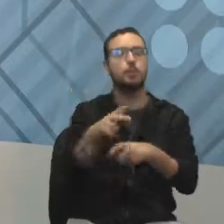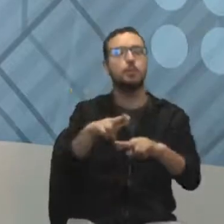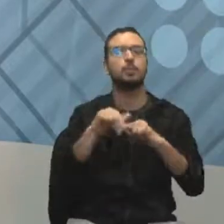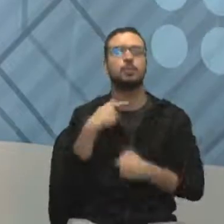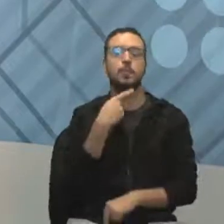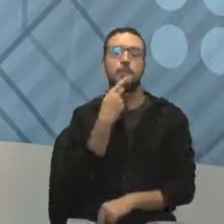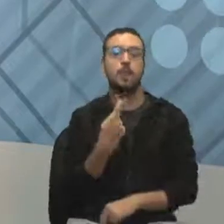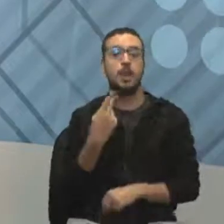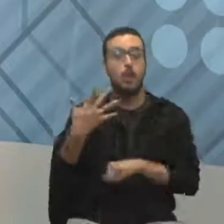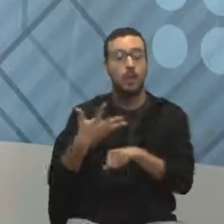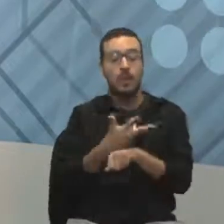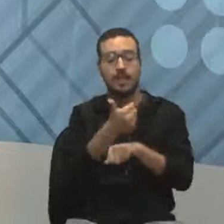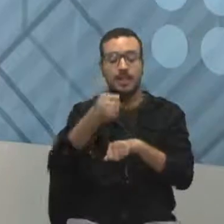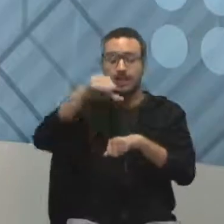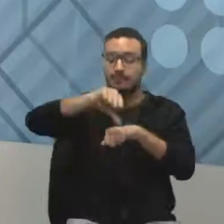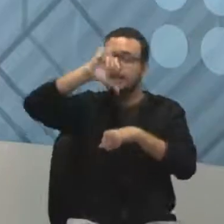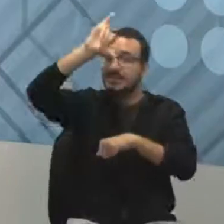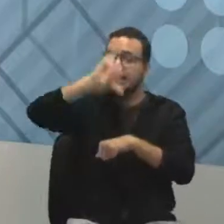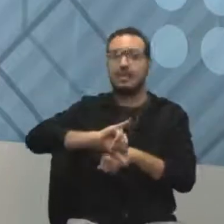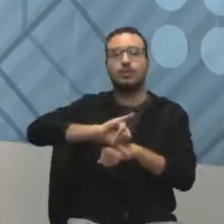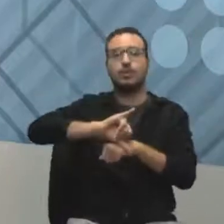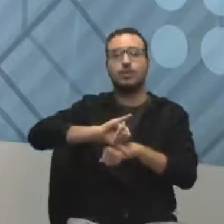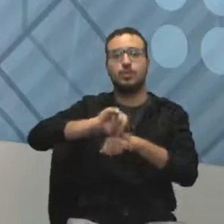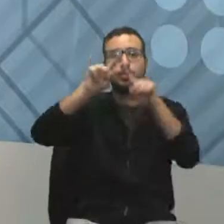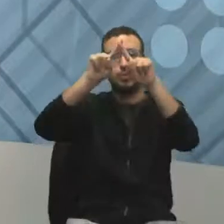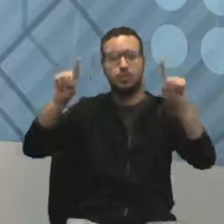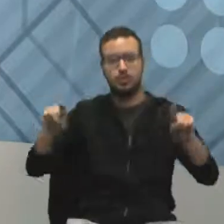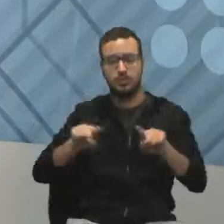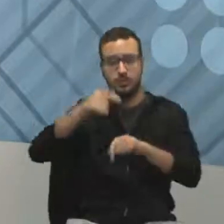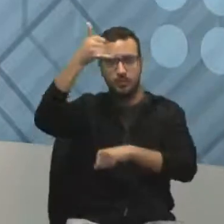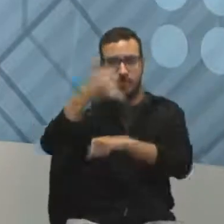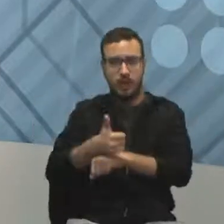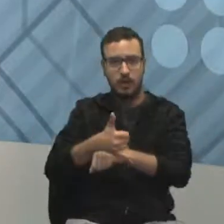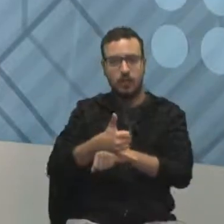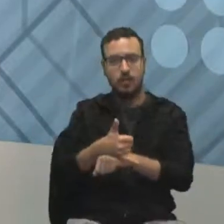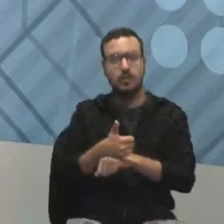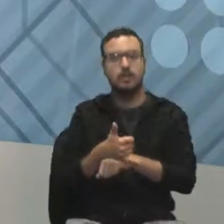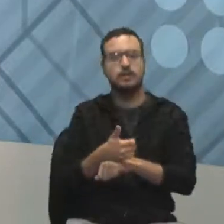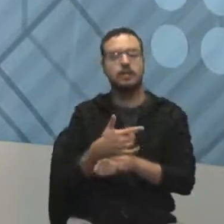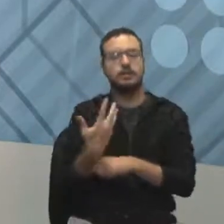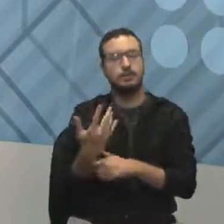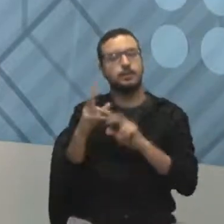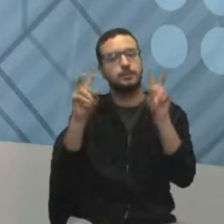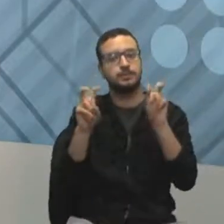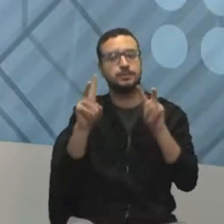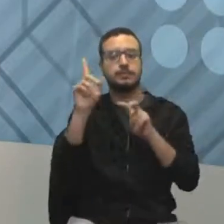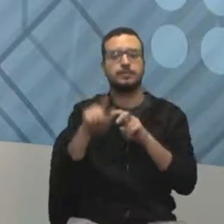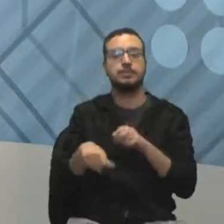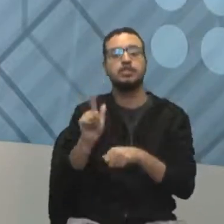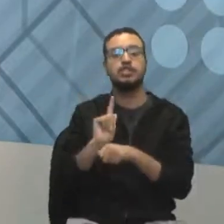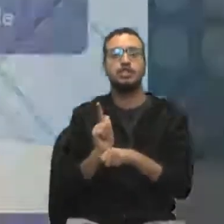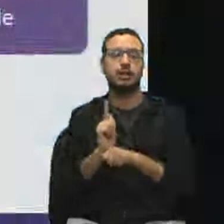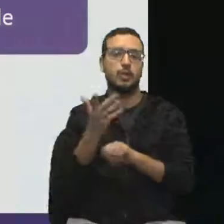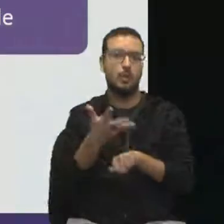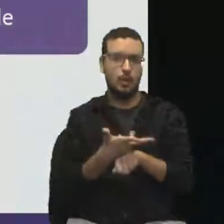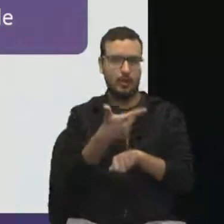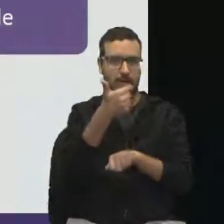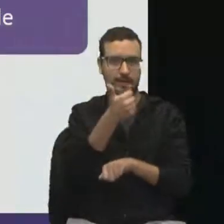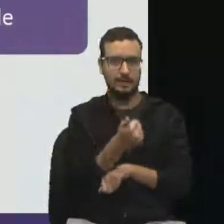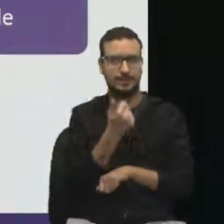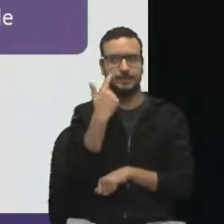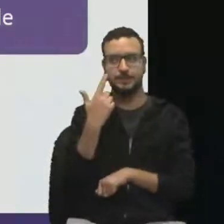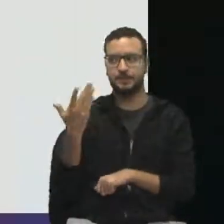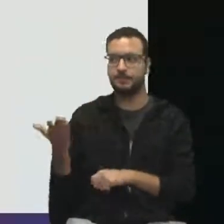que a qualidade está no centro do triângulo de ferro. E o nosso assunto agora, então, é o gerenciamento da qualidade. Dá uma olhadinha comigo,